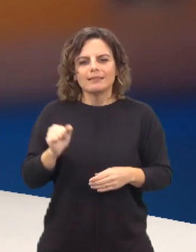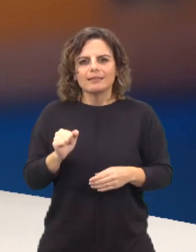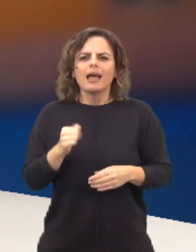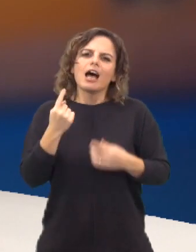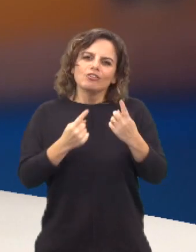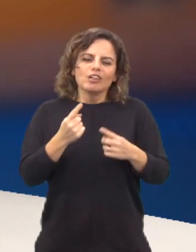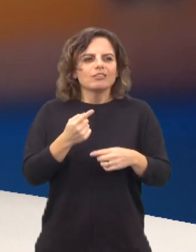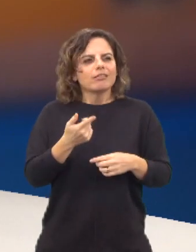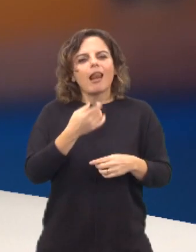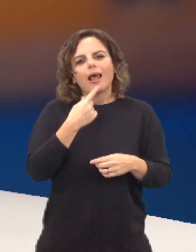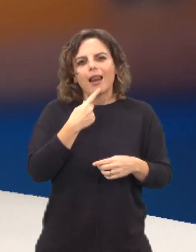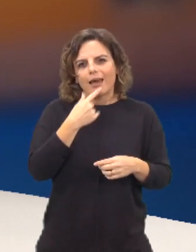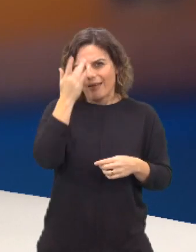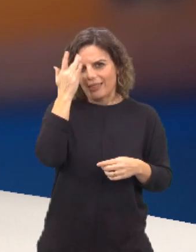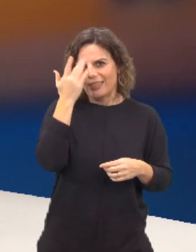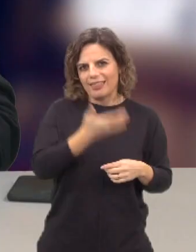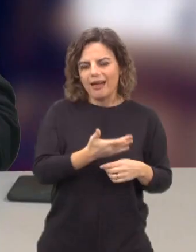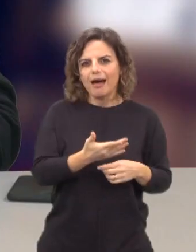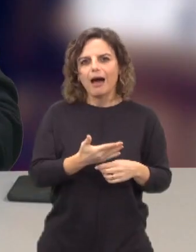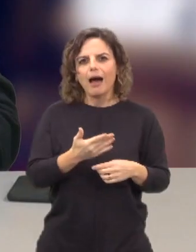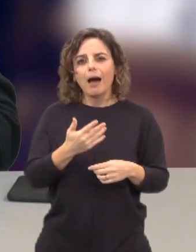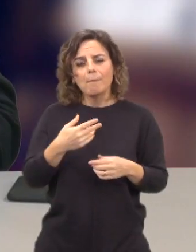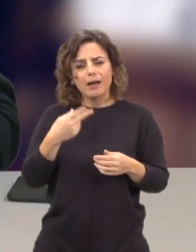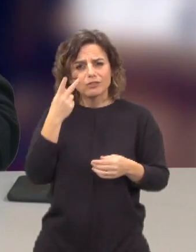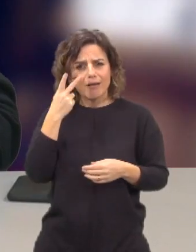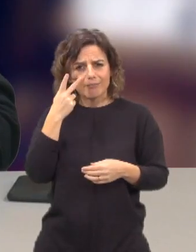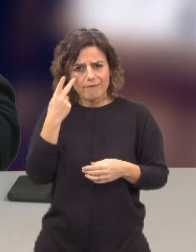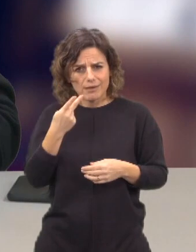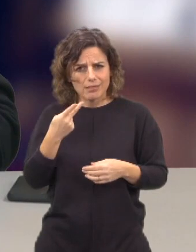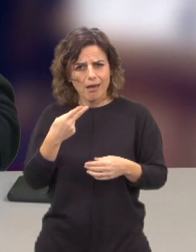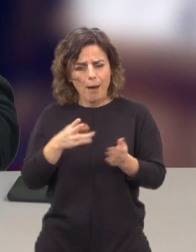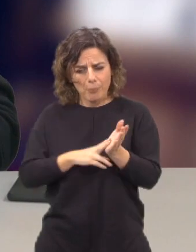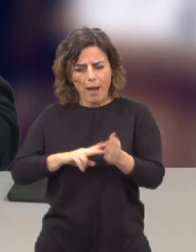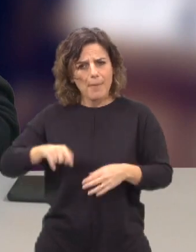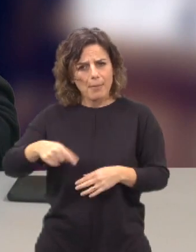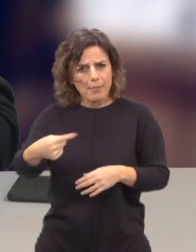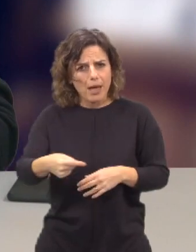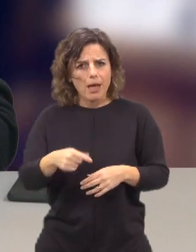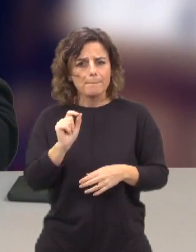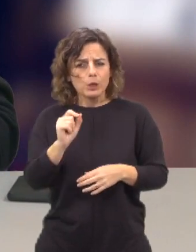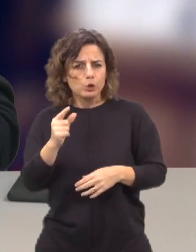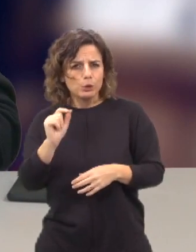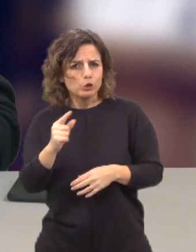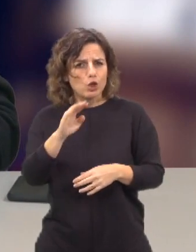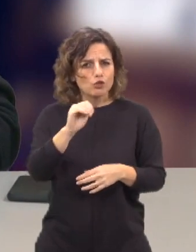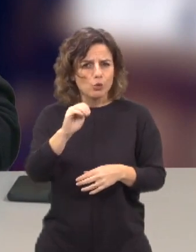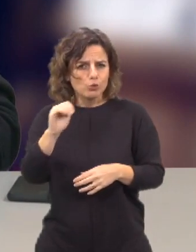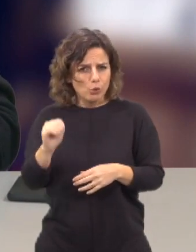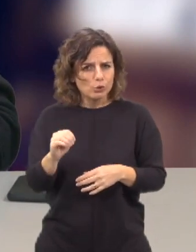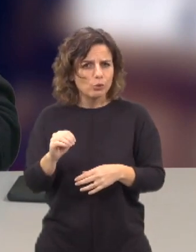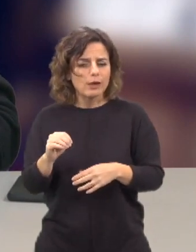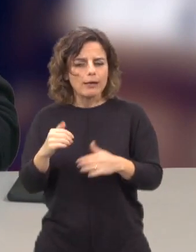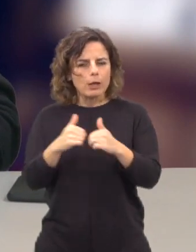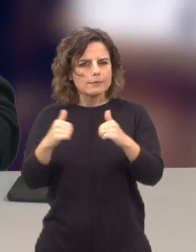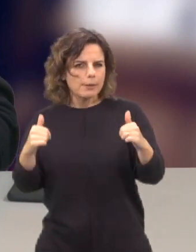talvez fácil falar dele, mas no terreno, a cada minuto ou segundo que passe, tomar decisões, separar o